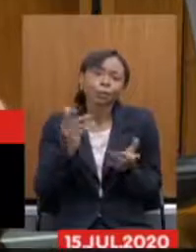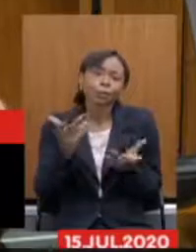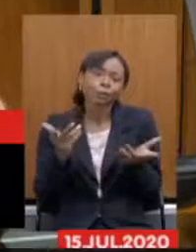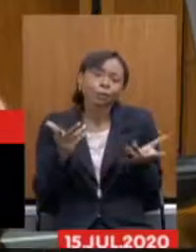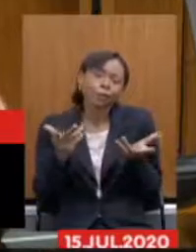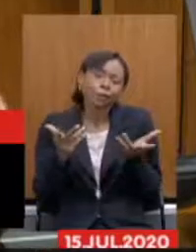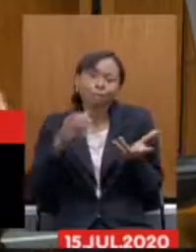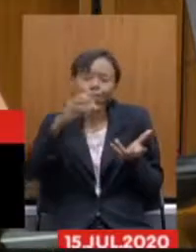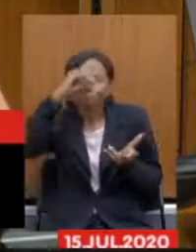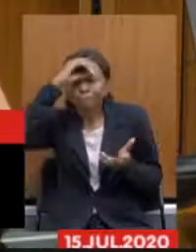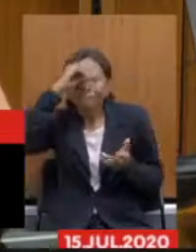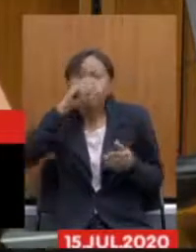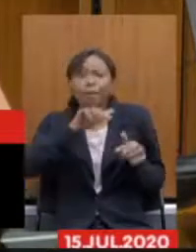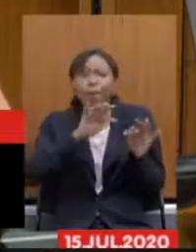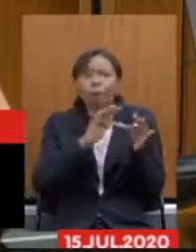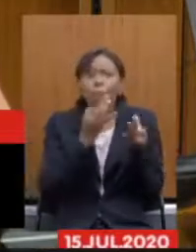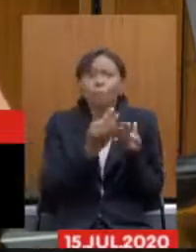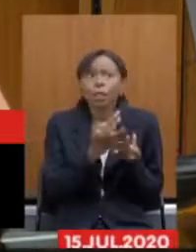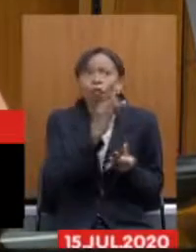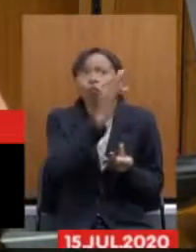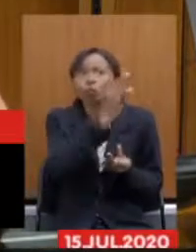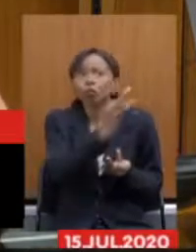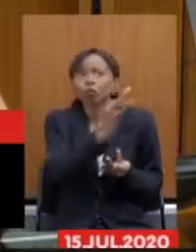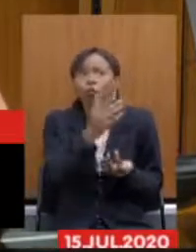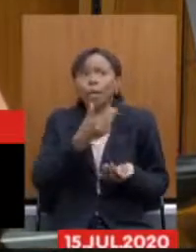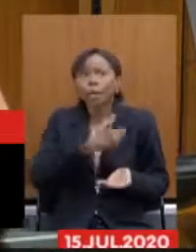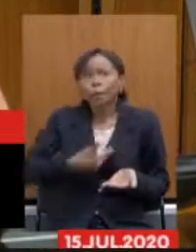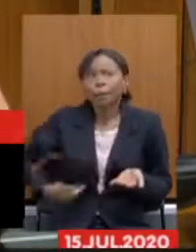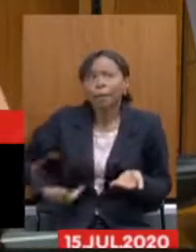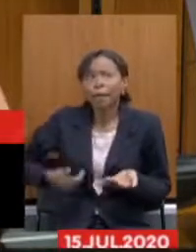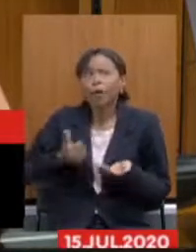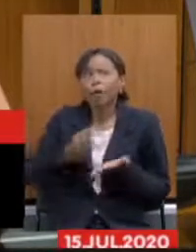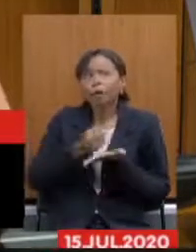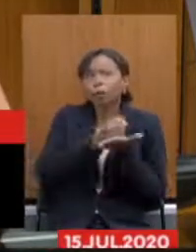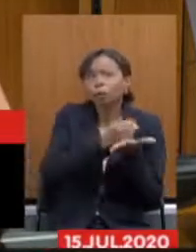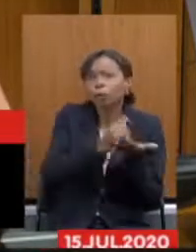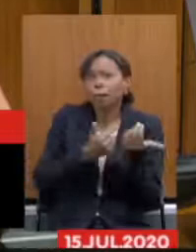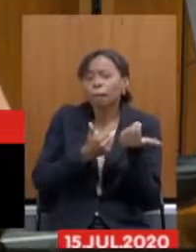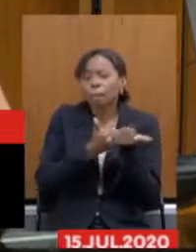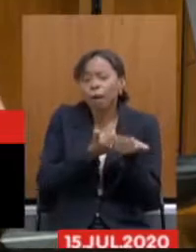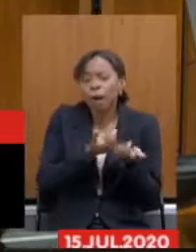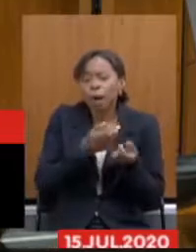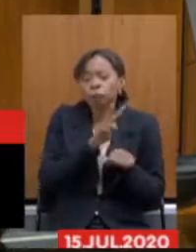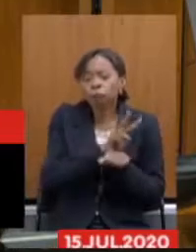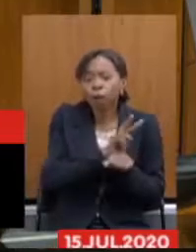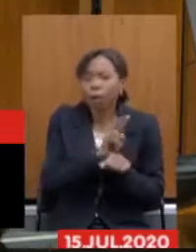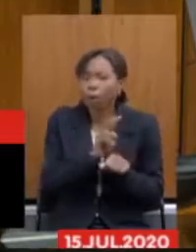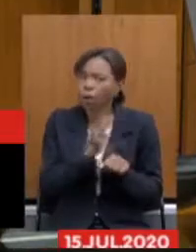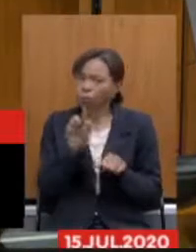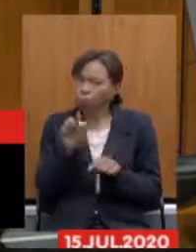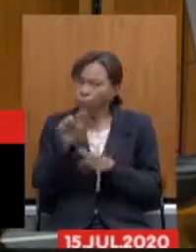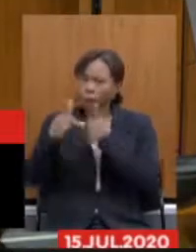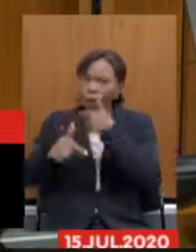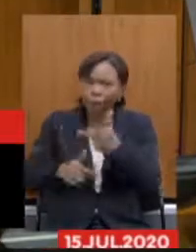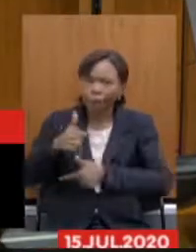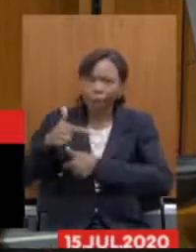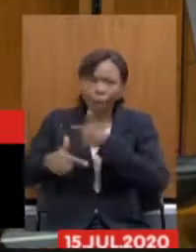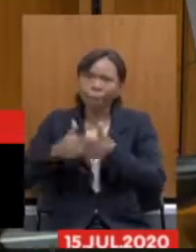sem saber se sua família vai estar amparada pelo Estado que você dedicou a vida por ele então pessoal só para